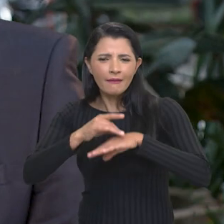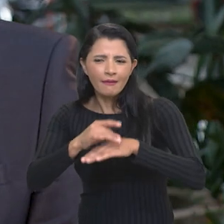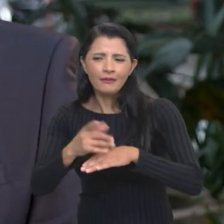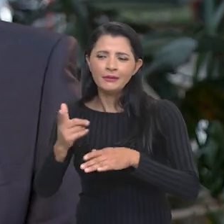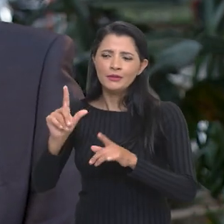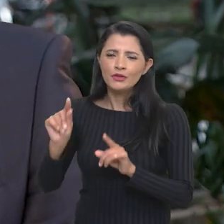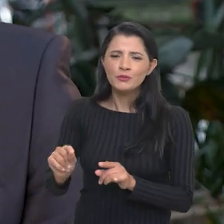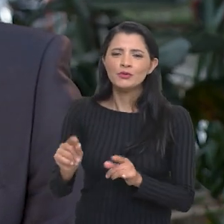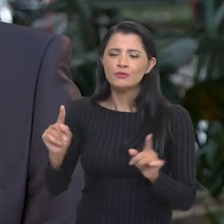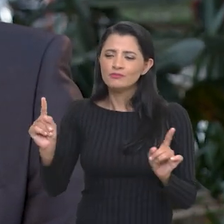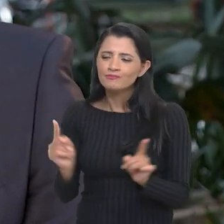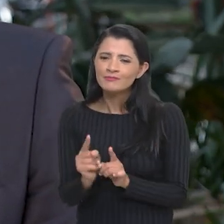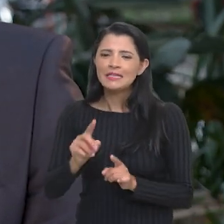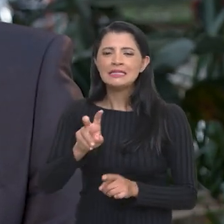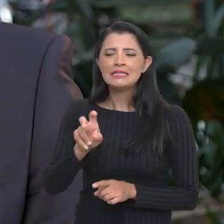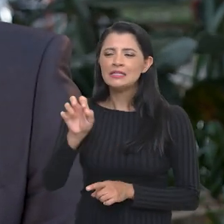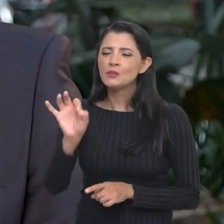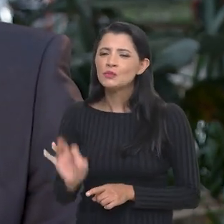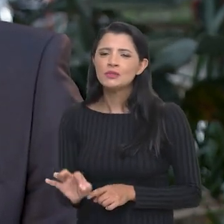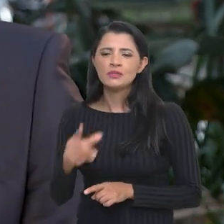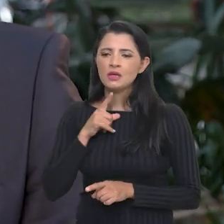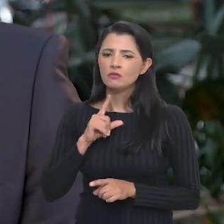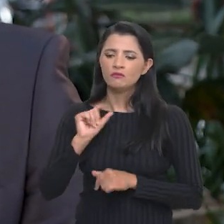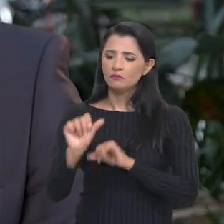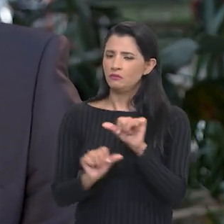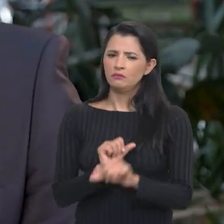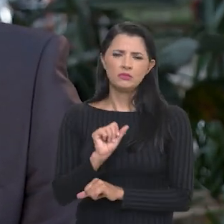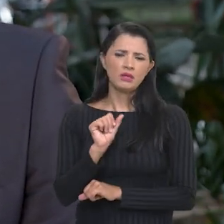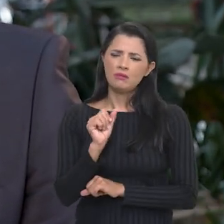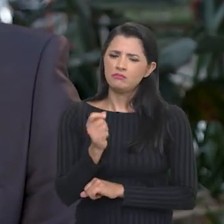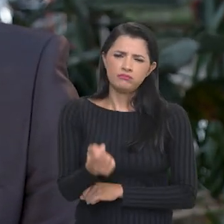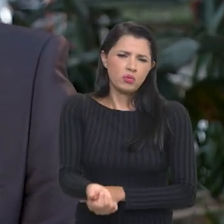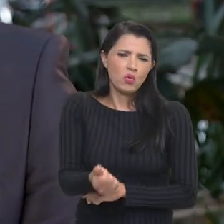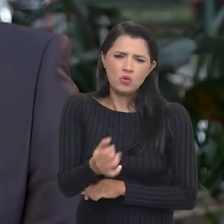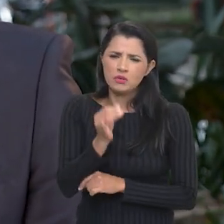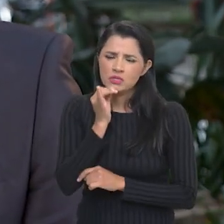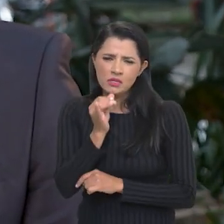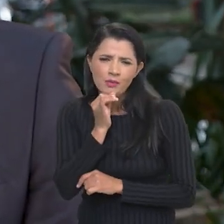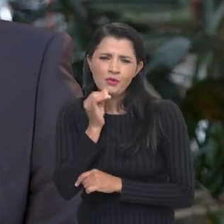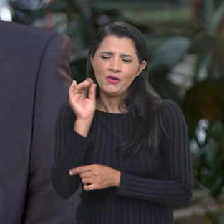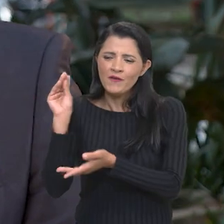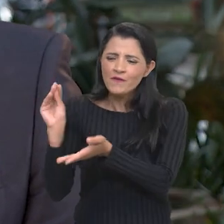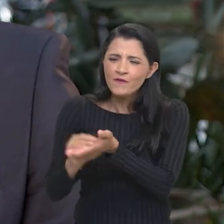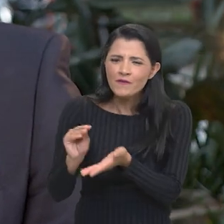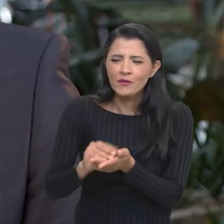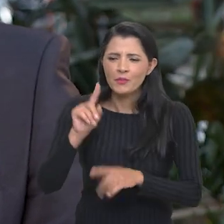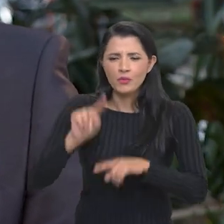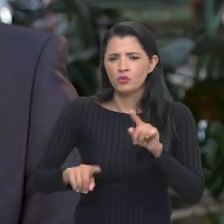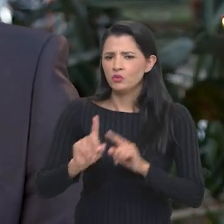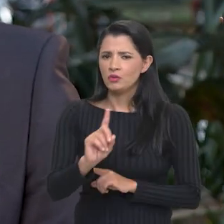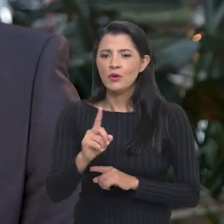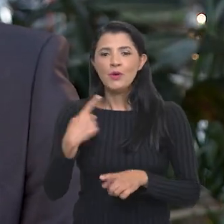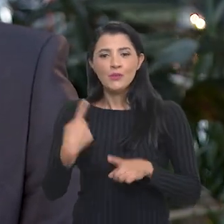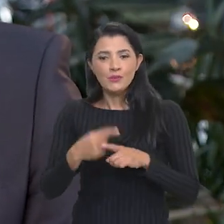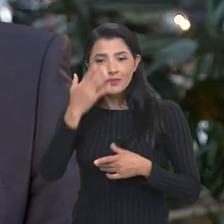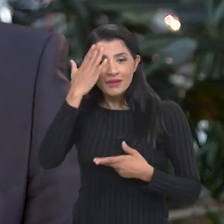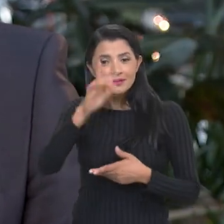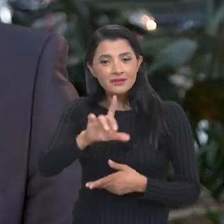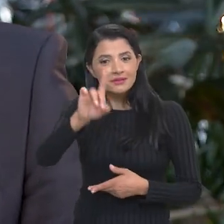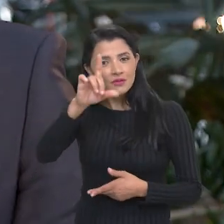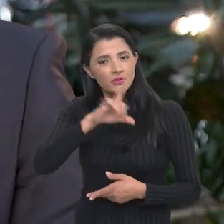a lavoura, menos de 5%, não vai ter grandes alterações, por exemplo, em faltar esse produto, porque,